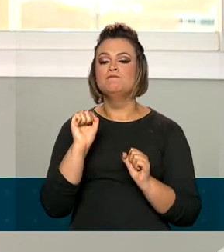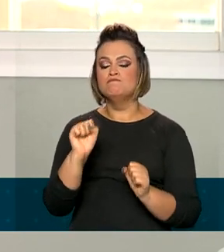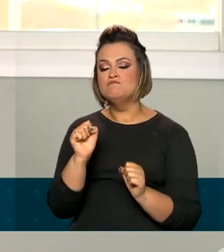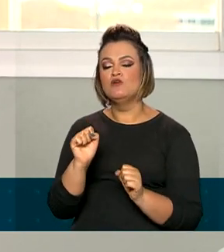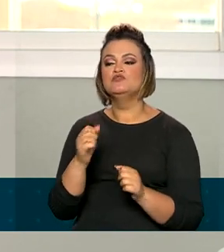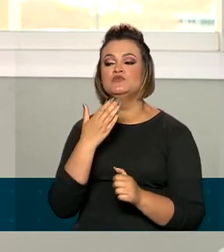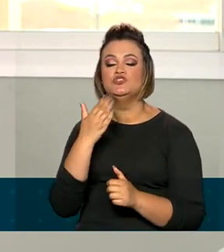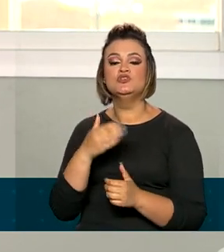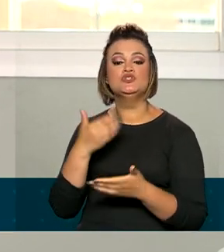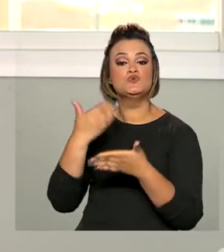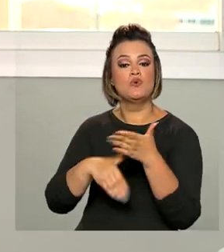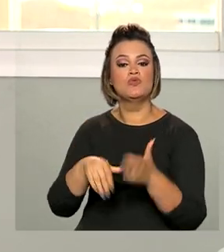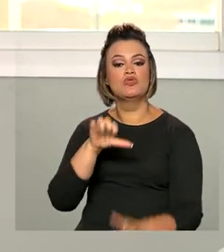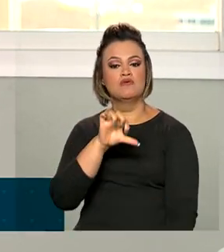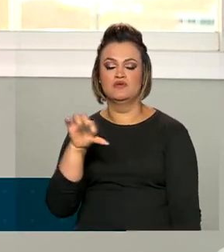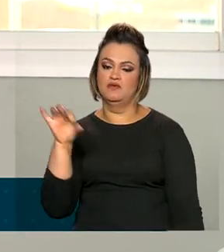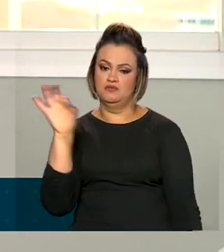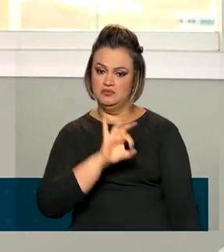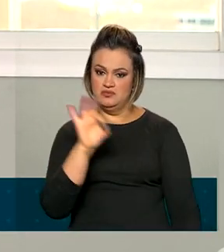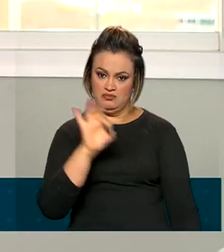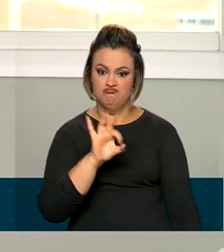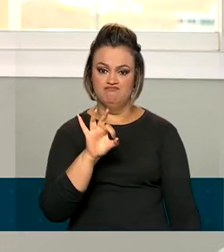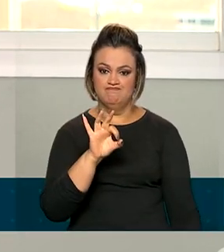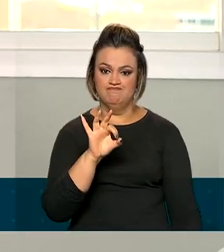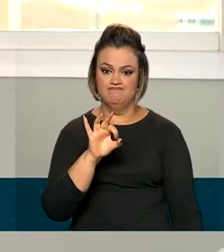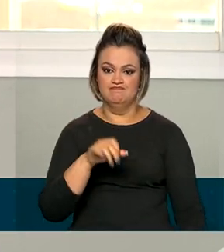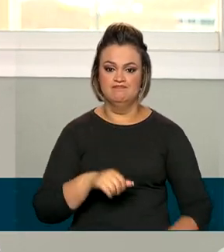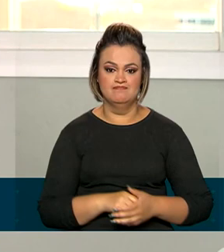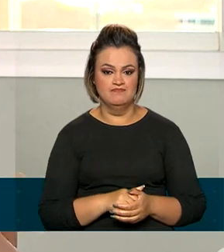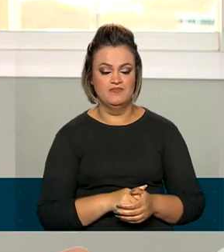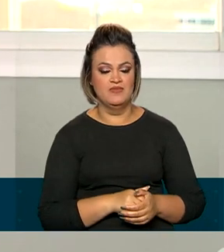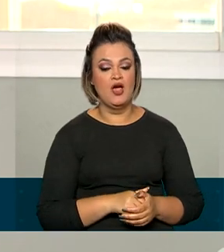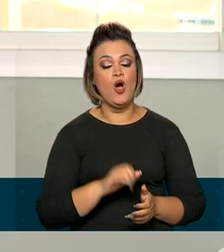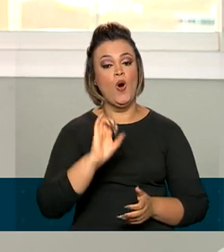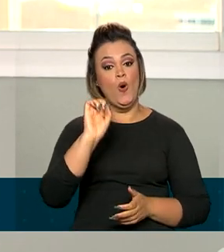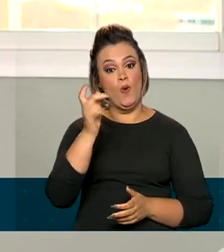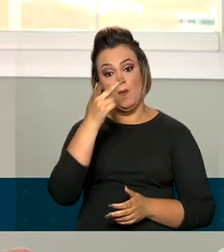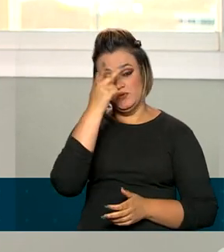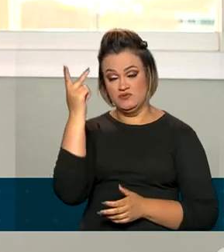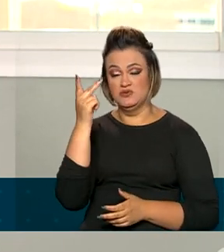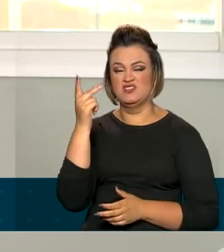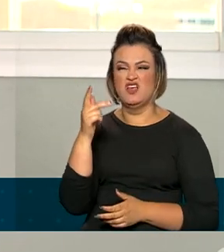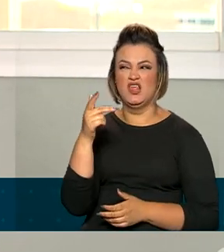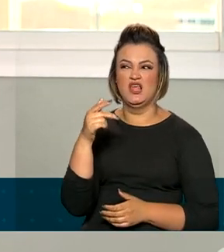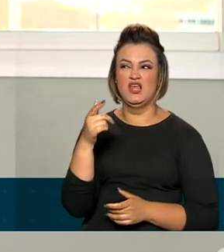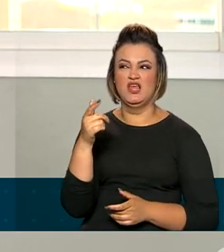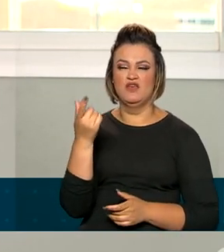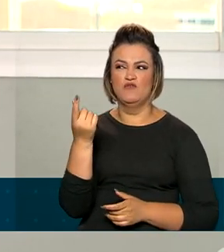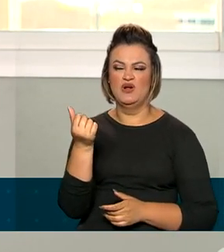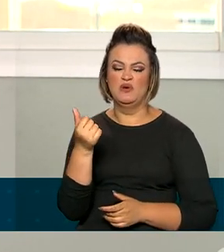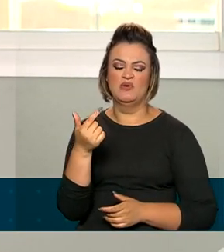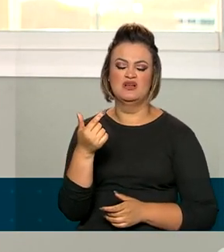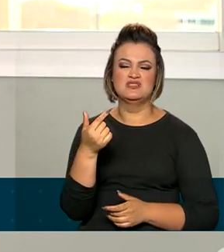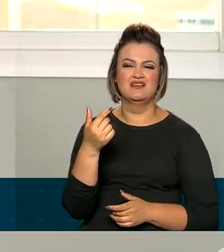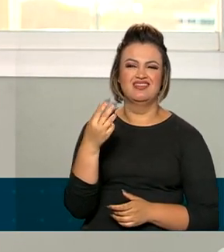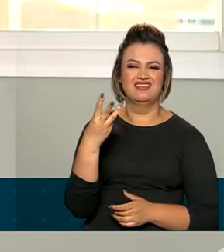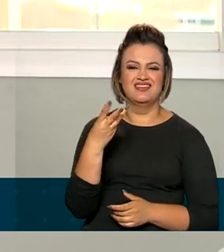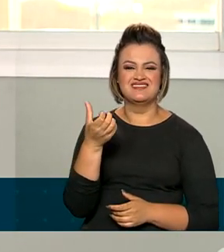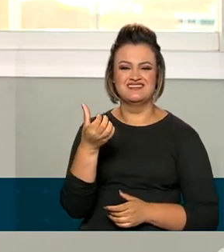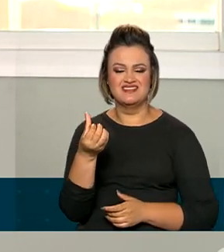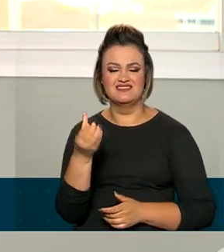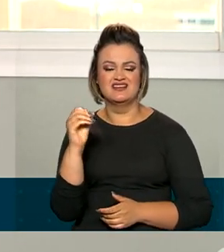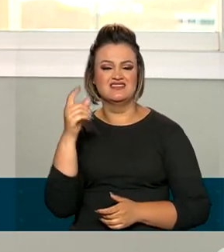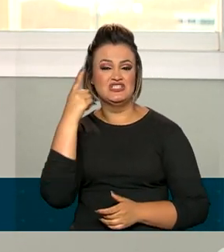desconto de até 99% do saldo devedor. Aqueles que têm dívidas entre 90 e 360 dias de